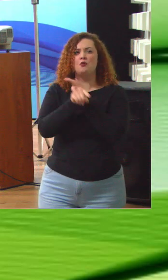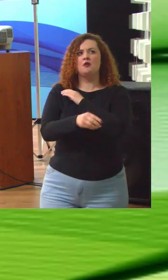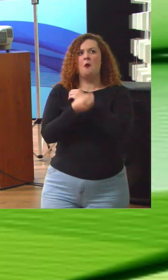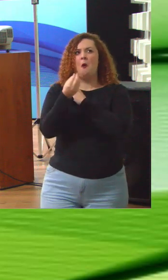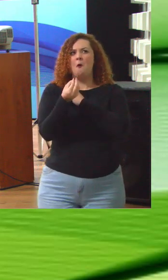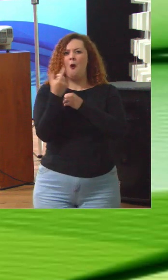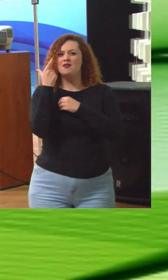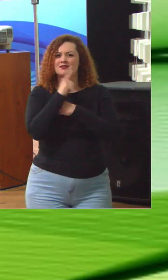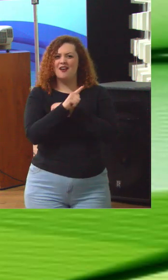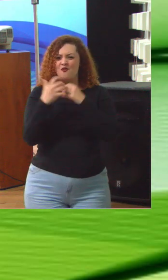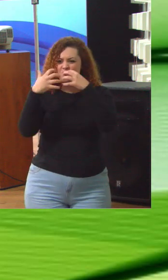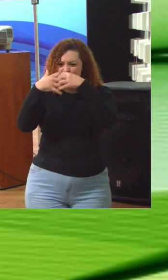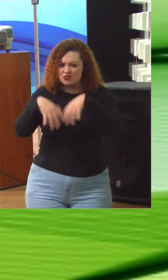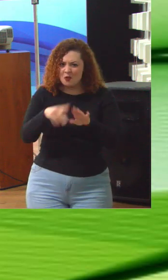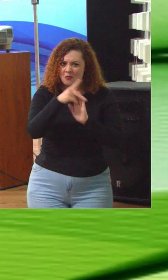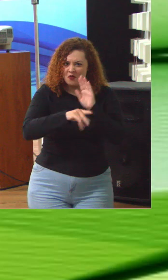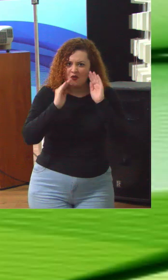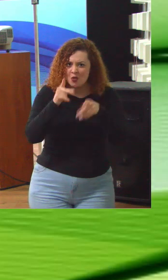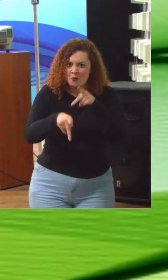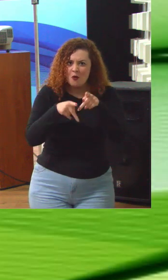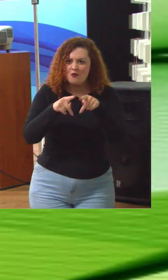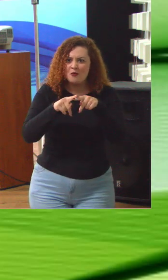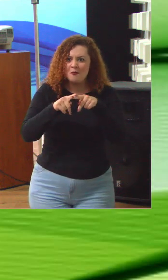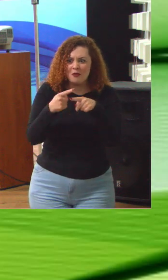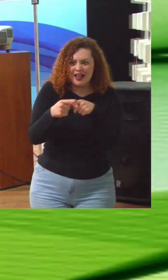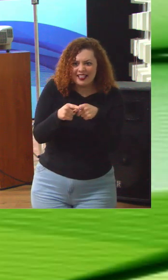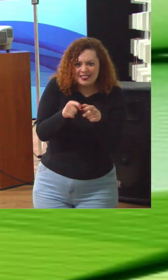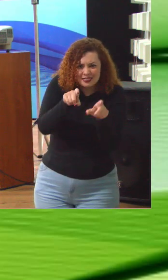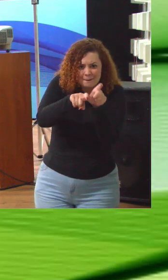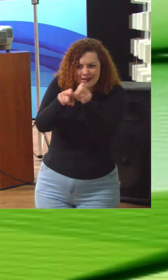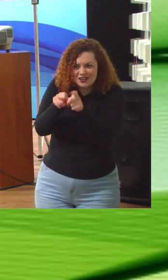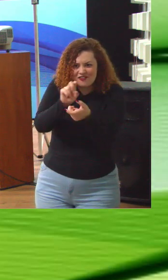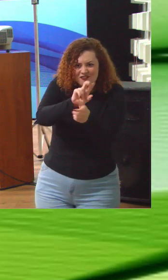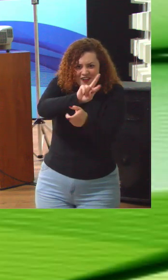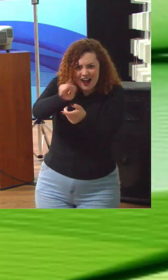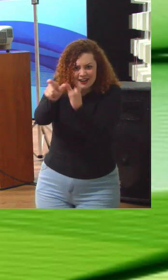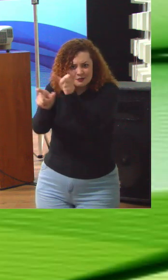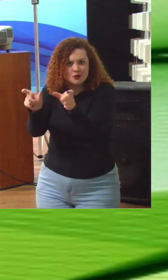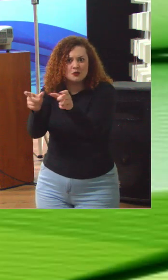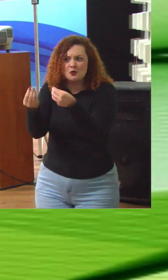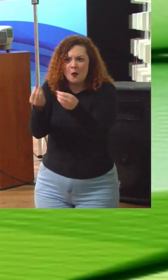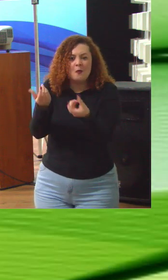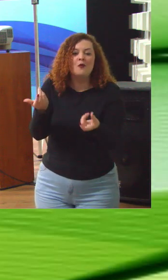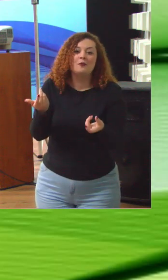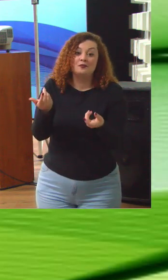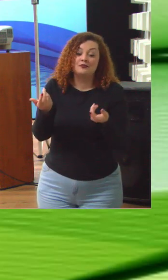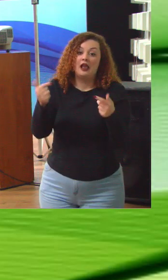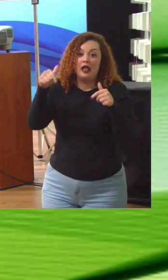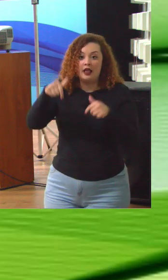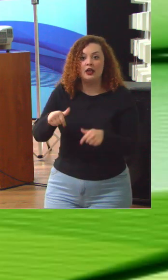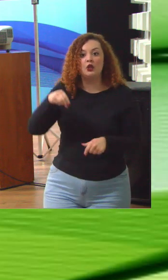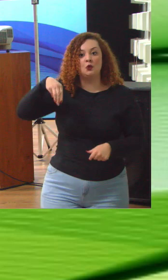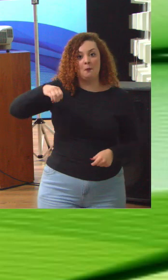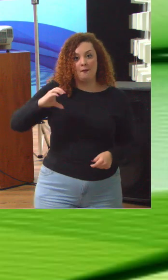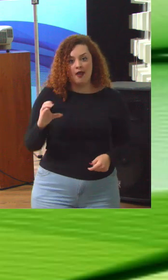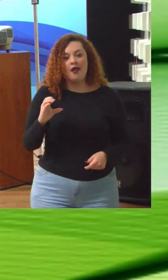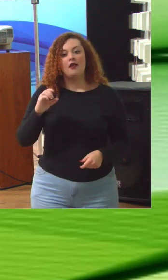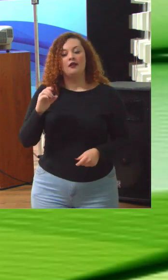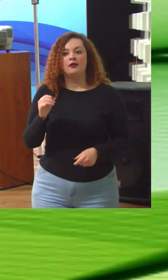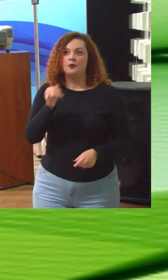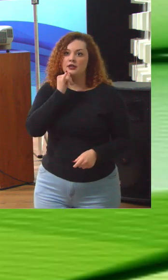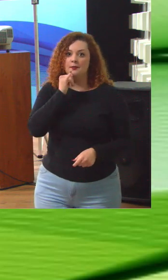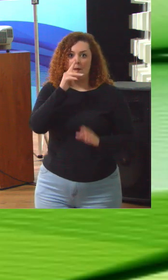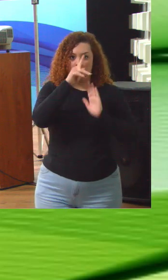fazer, dar certo uma política pública que depende de tanta gente? Aqui no caso do MEC, a política pública de educação é uma política